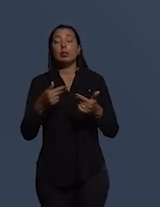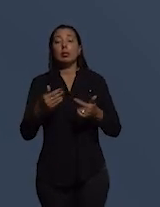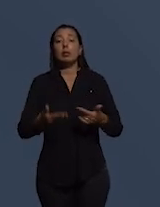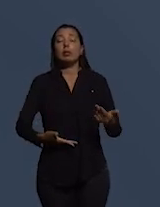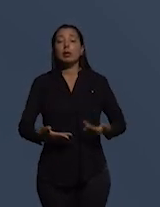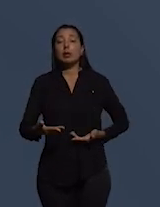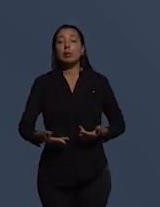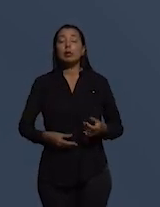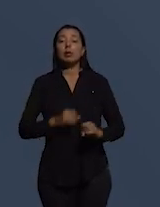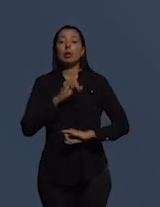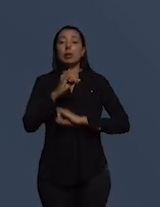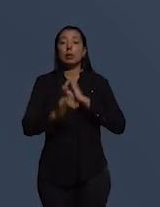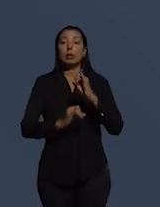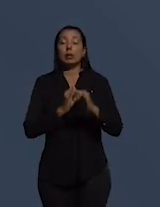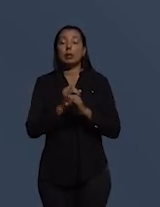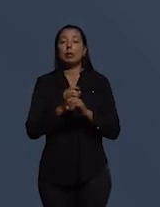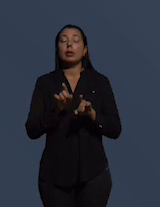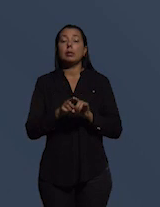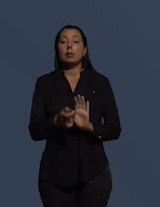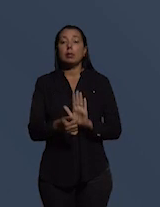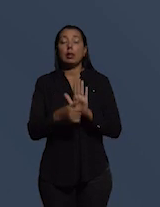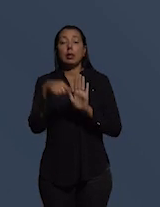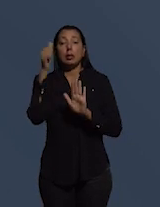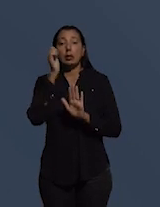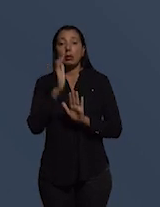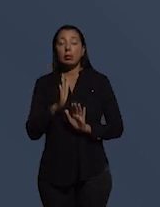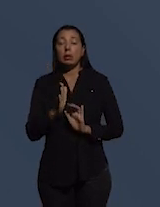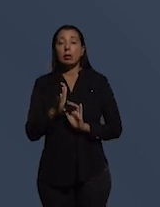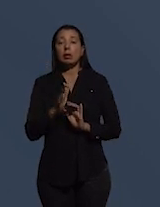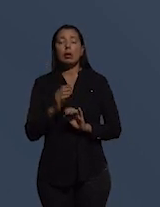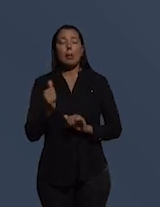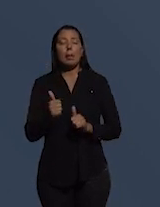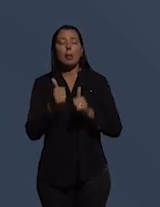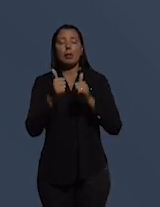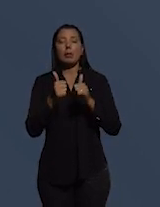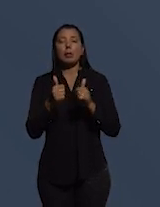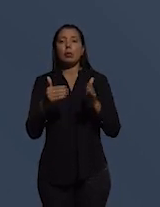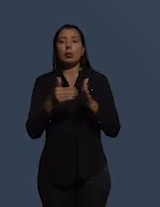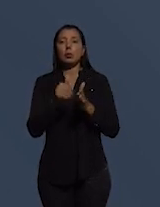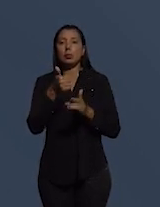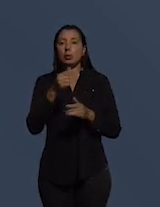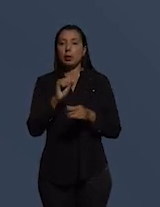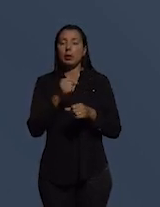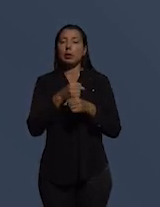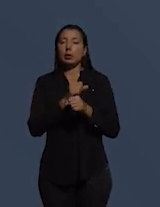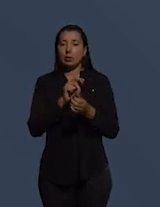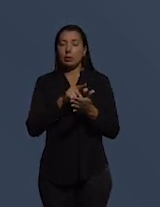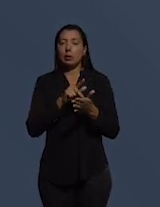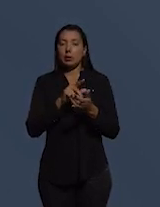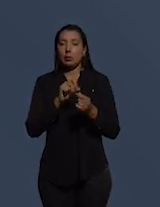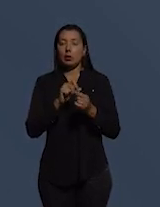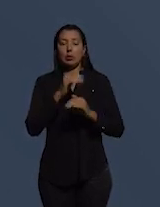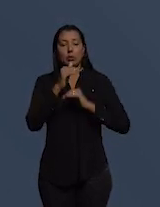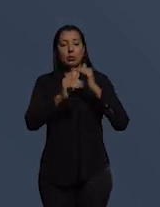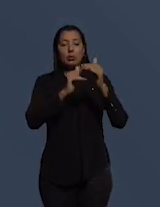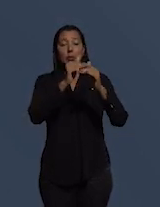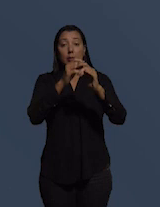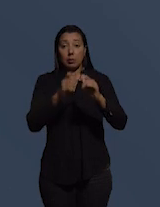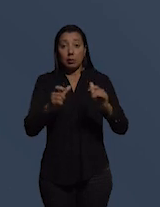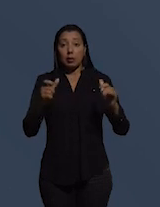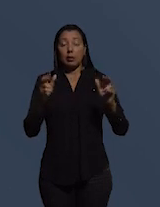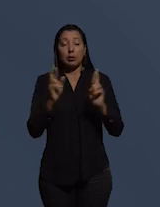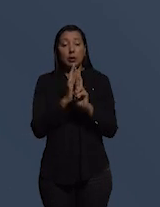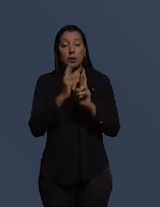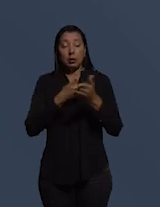online isso mede a transparência no Brasil o Brasil é o campeão o Brasil nos últimos 10 anos realmente fez um progresso muito grande em